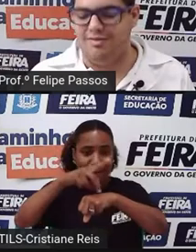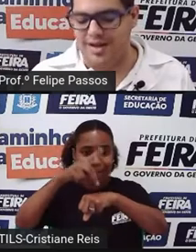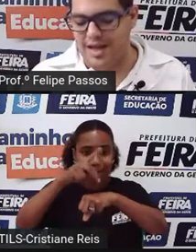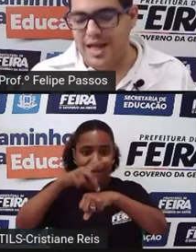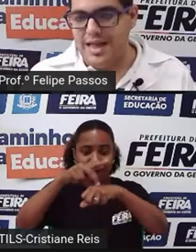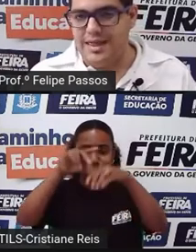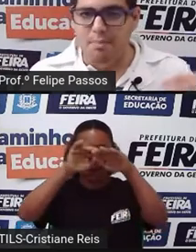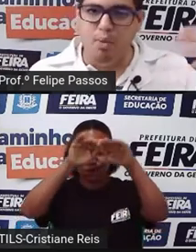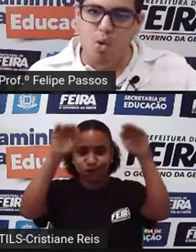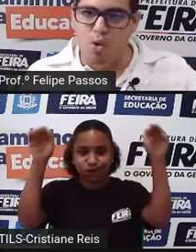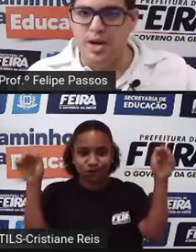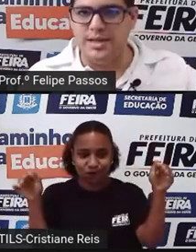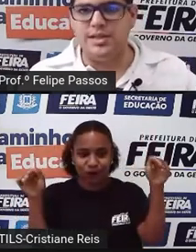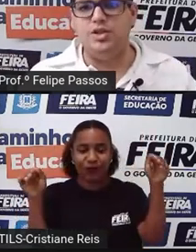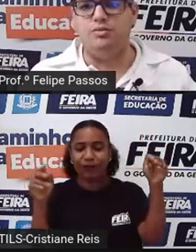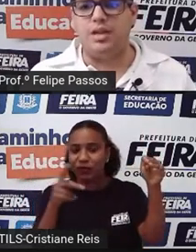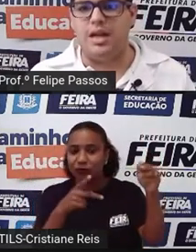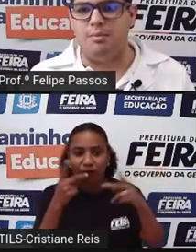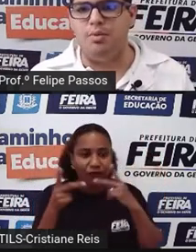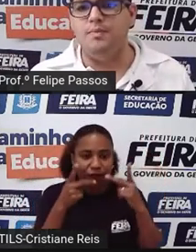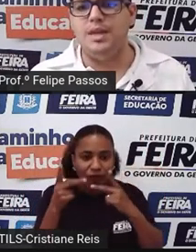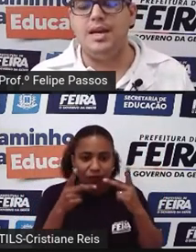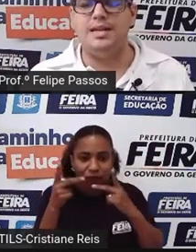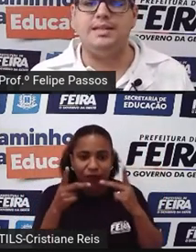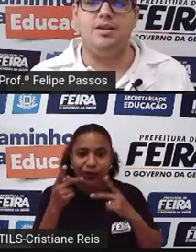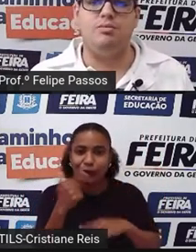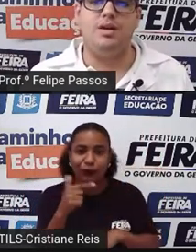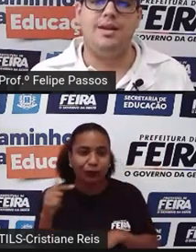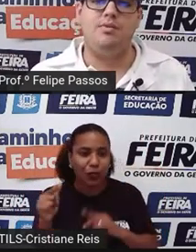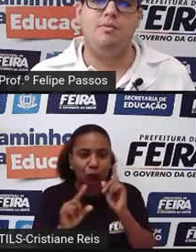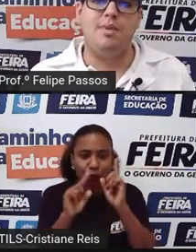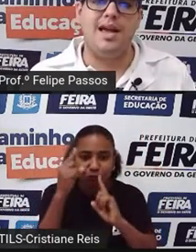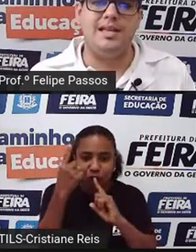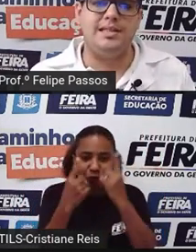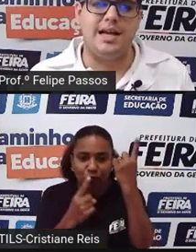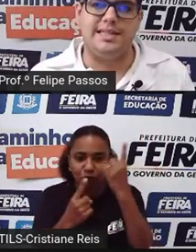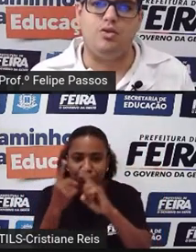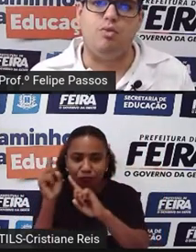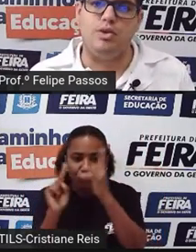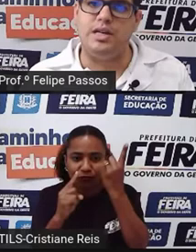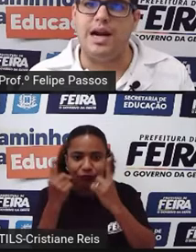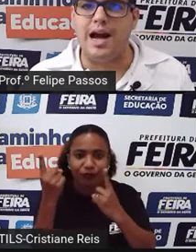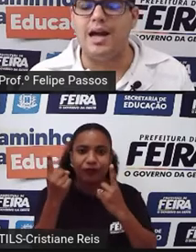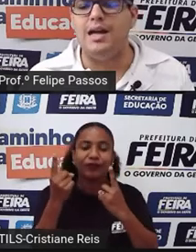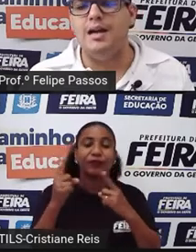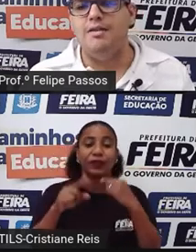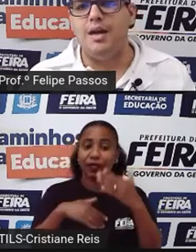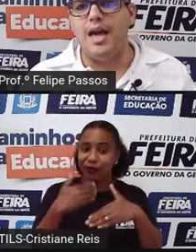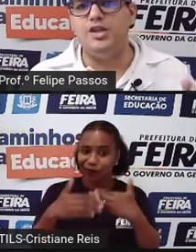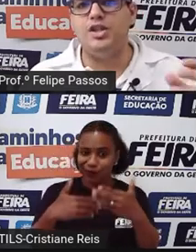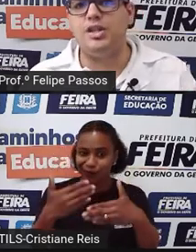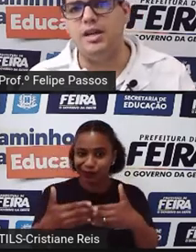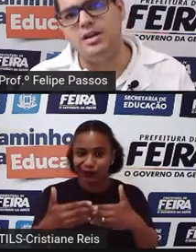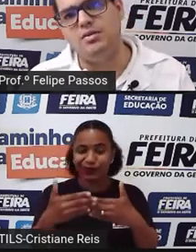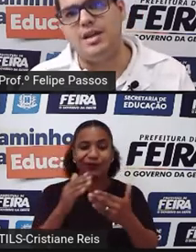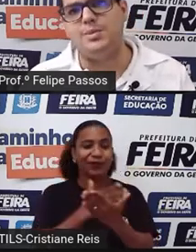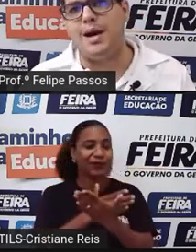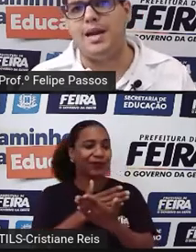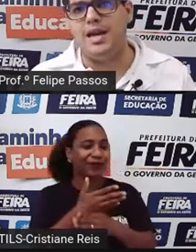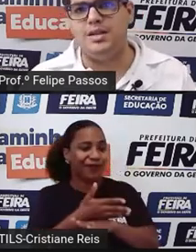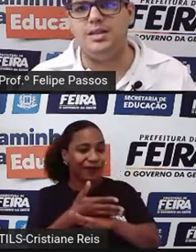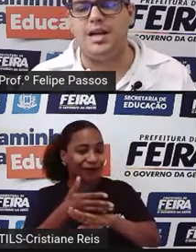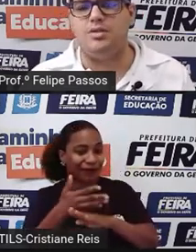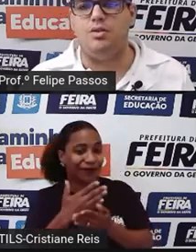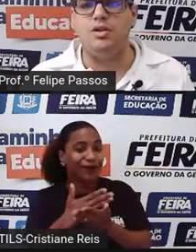falava. Depois de um tempo, esse ser humano, ele começa a se comunicar, registrando nas